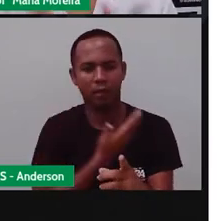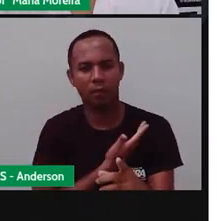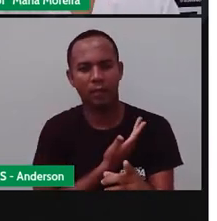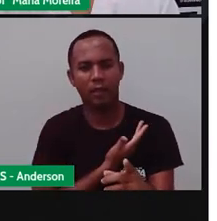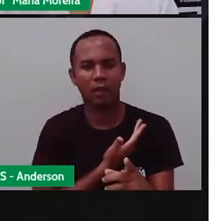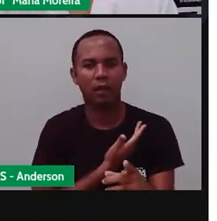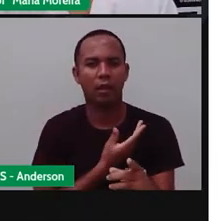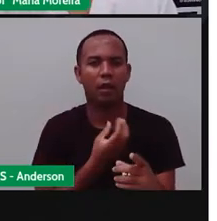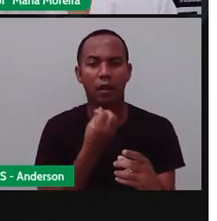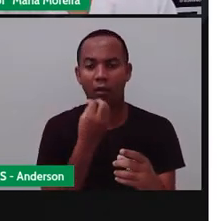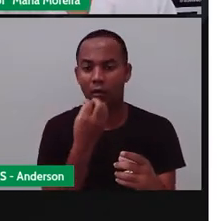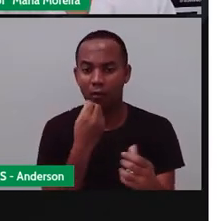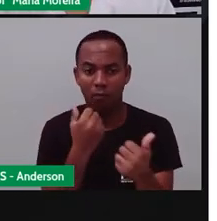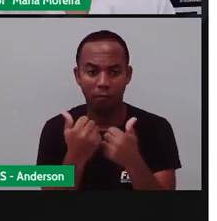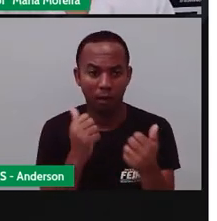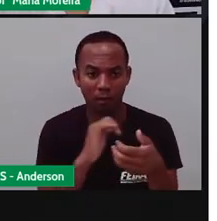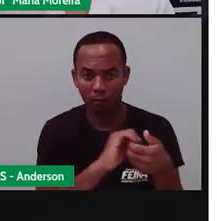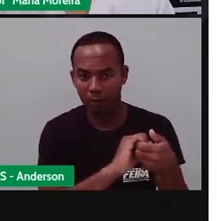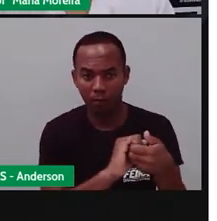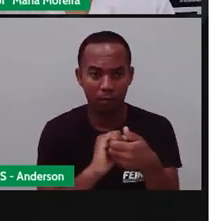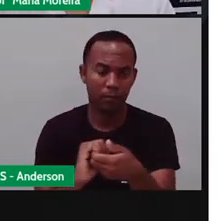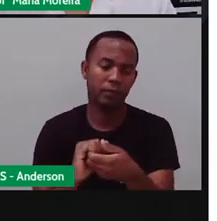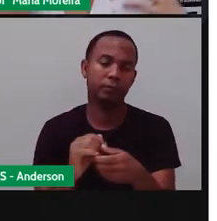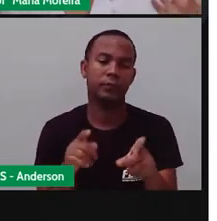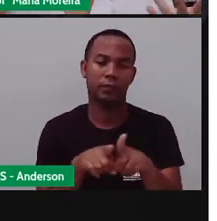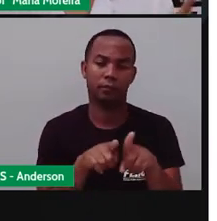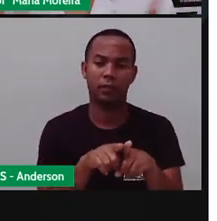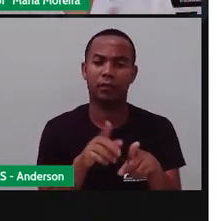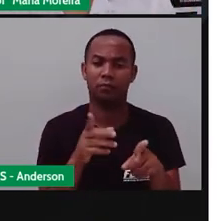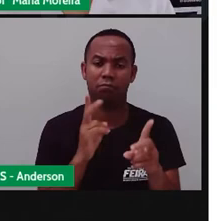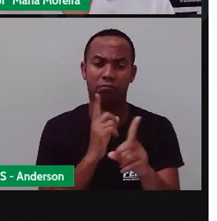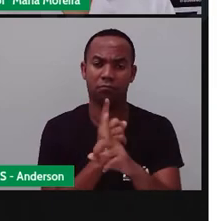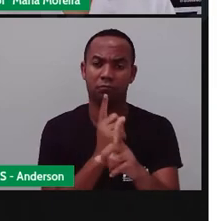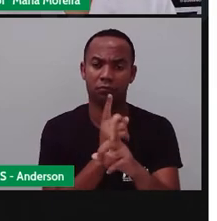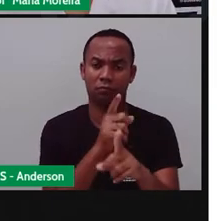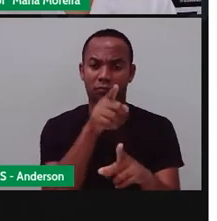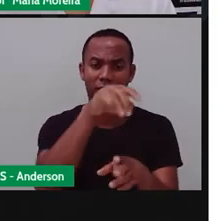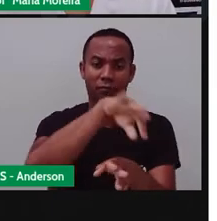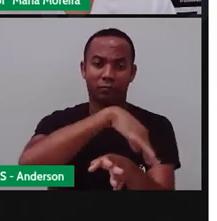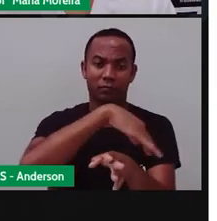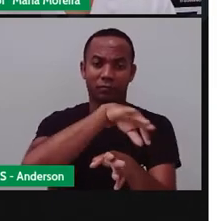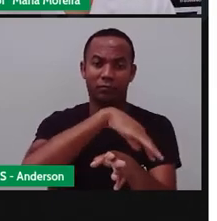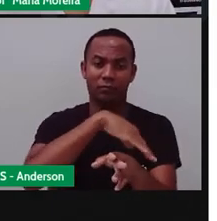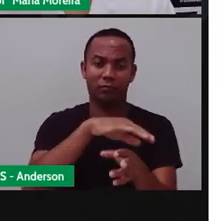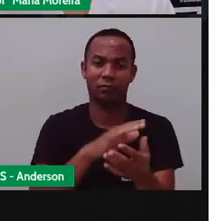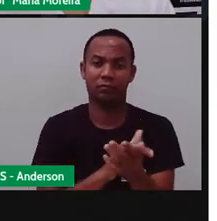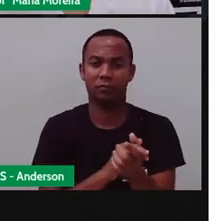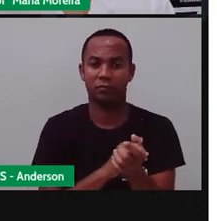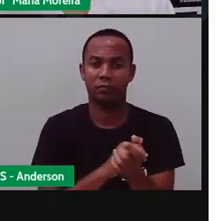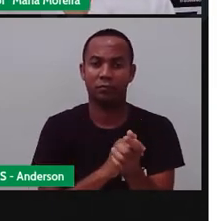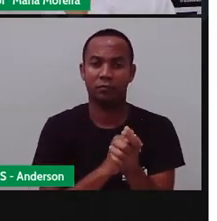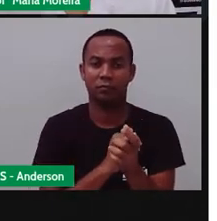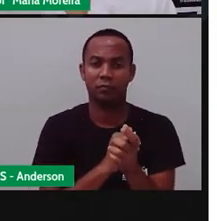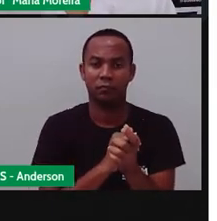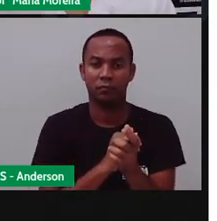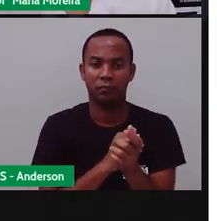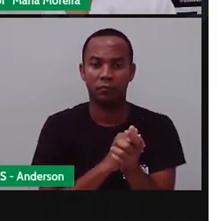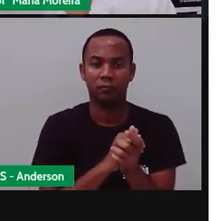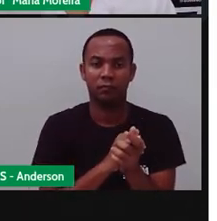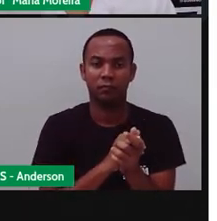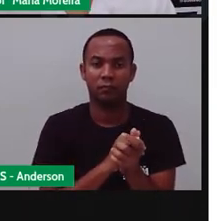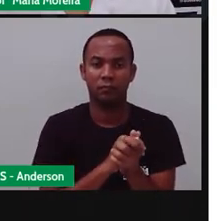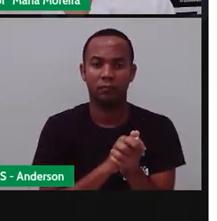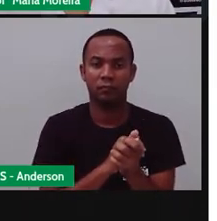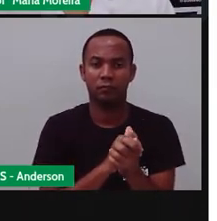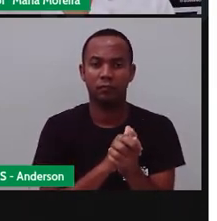uma foto, né? Do... Da Salles Barbosa depois da revitalização, da retirada aí dos... dos